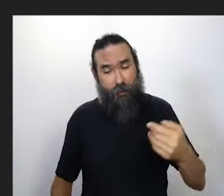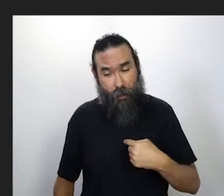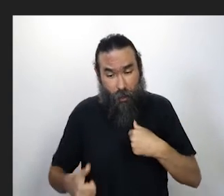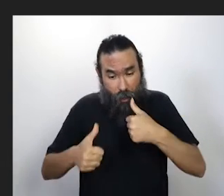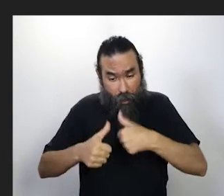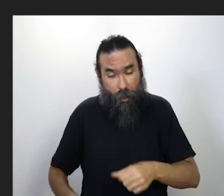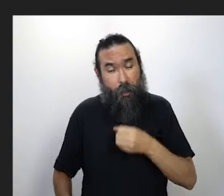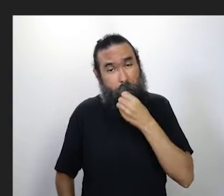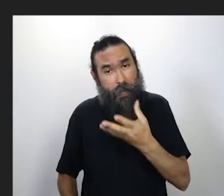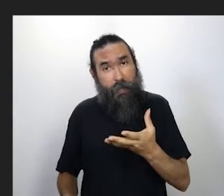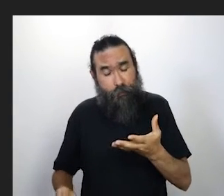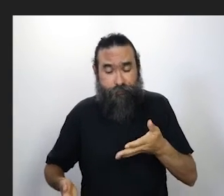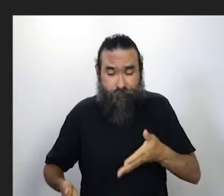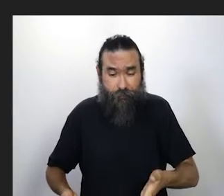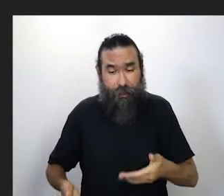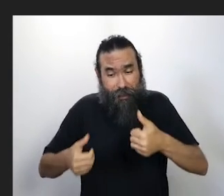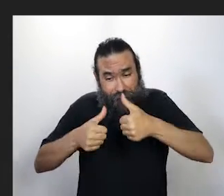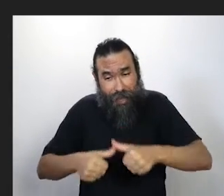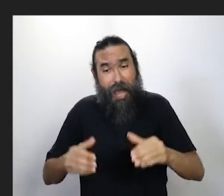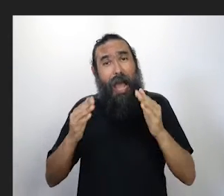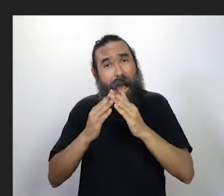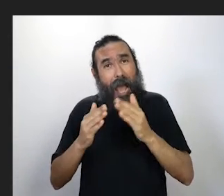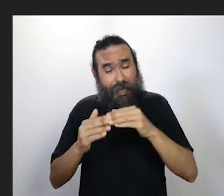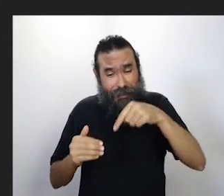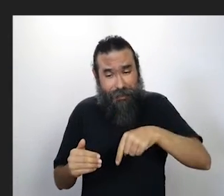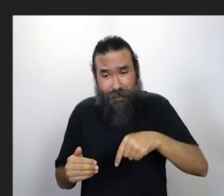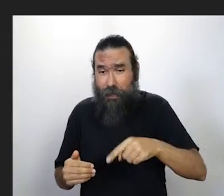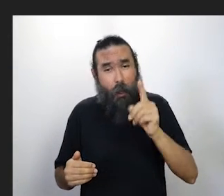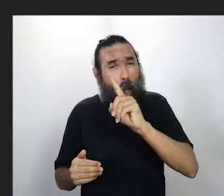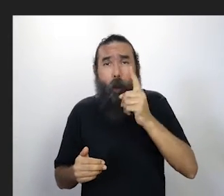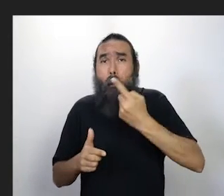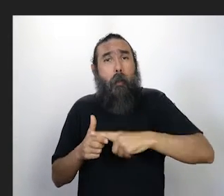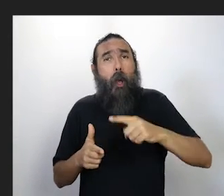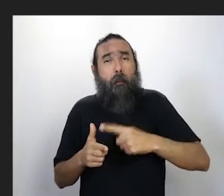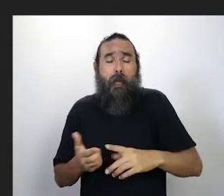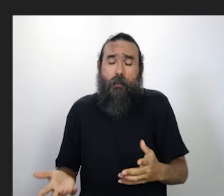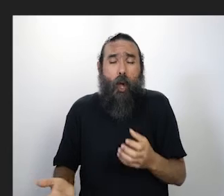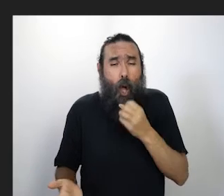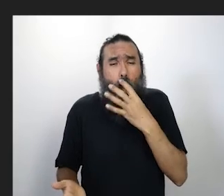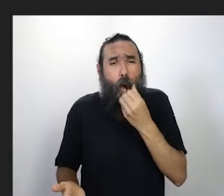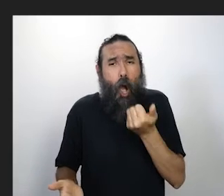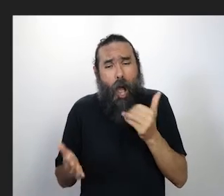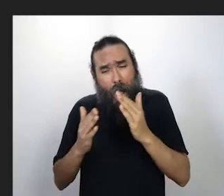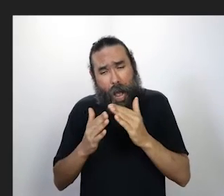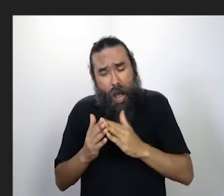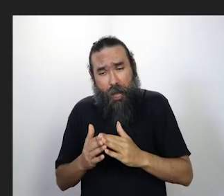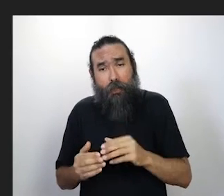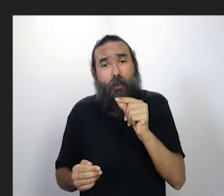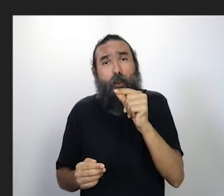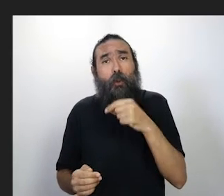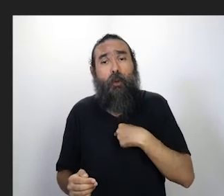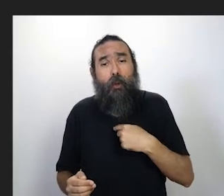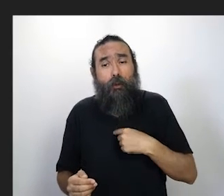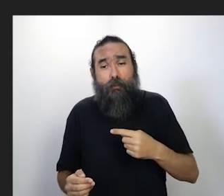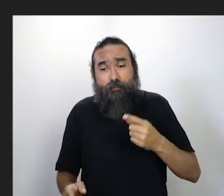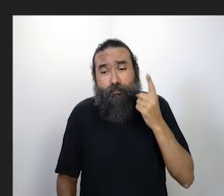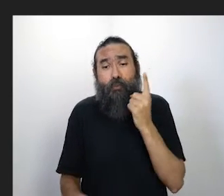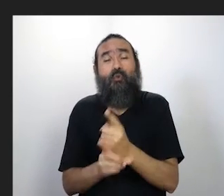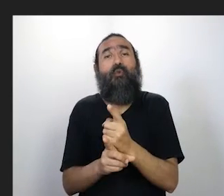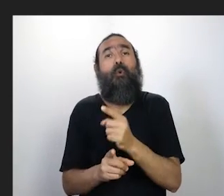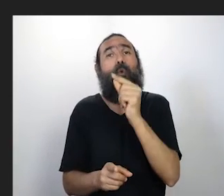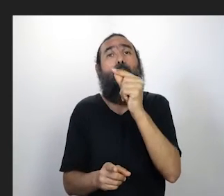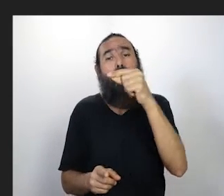E eu estou bem, é o que você falou, estar em casa, para mim, não é nenhum problema, a gente dentro de casa descobre que a gente tem